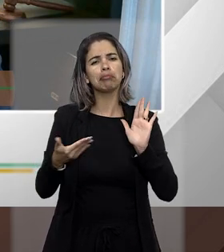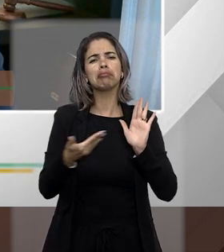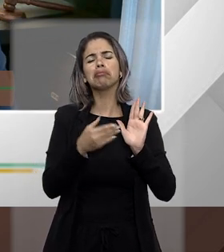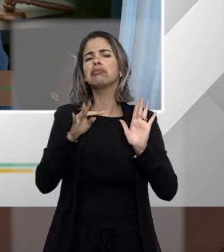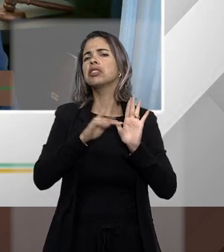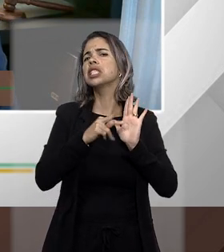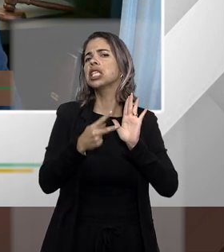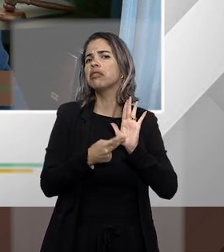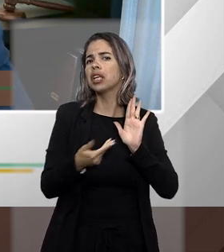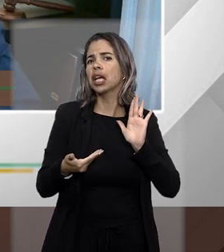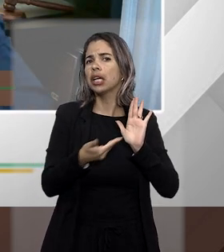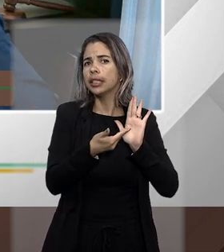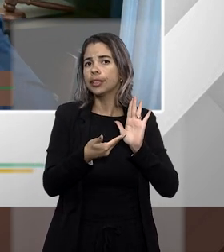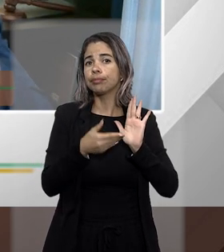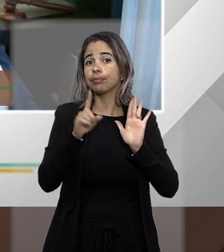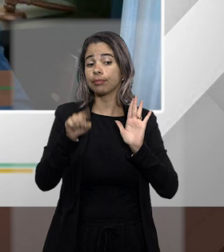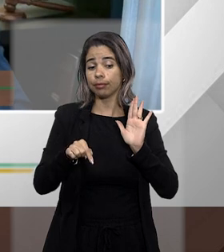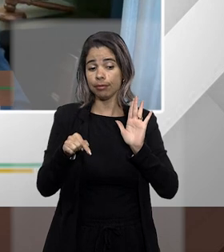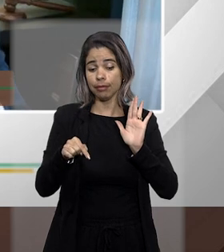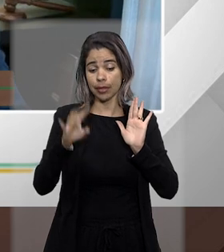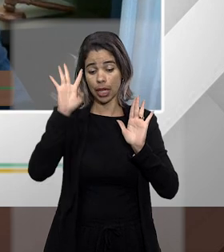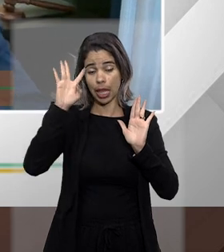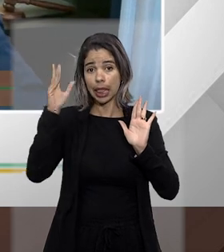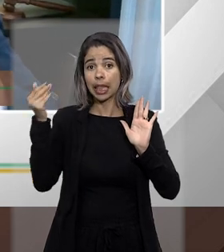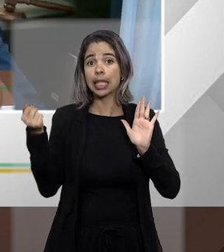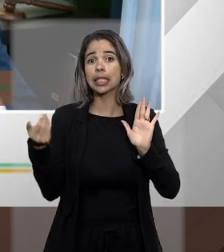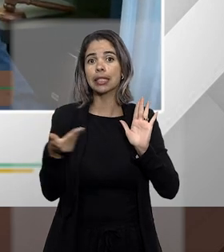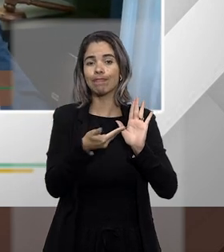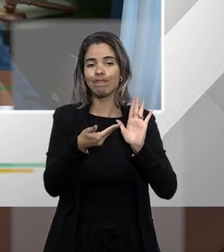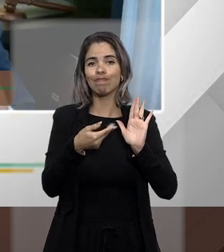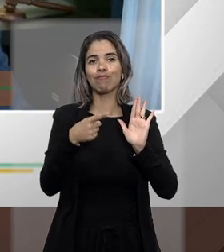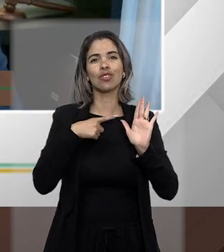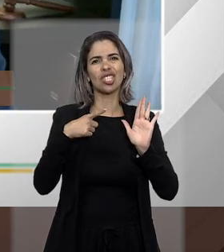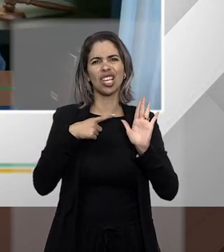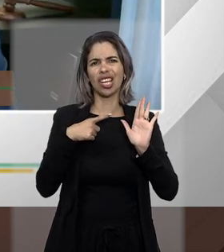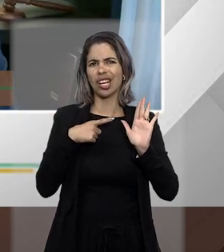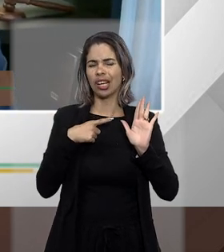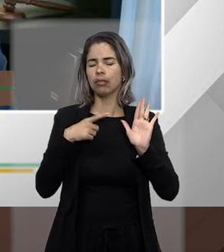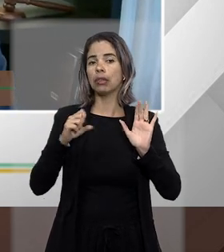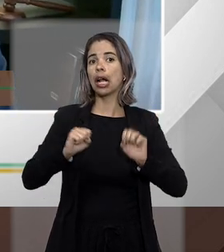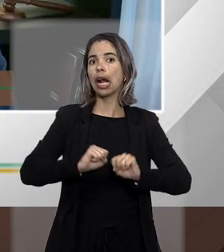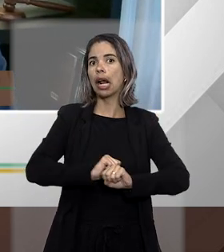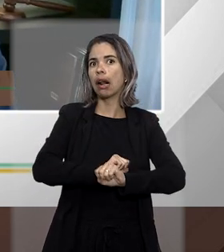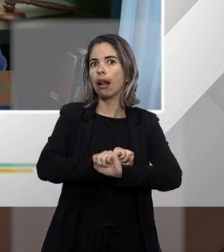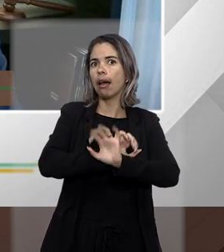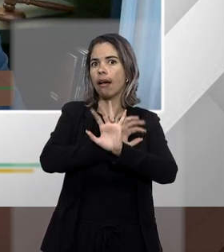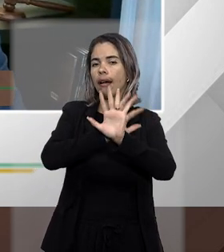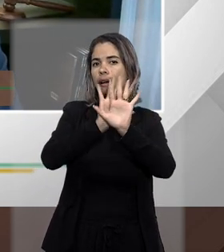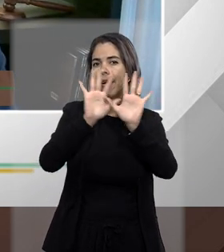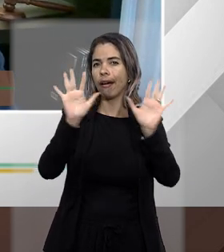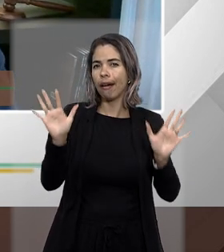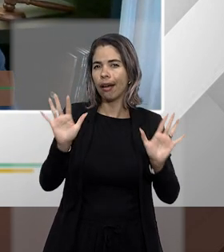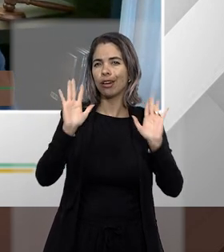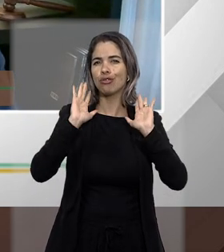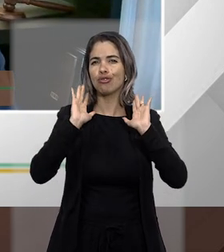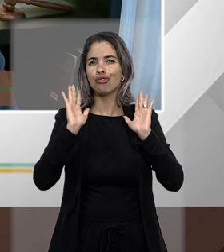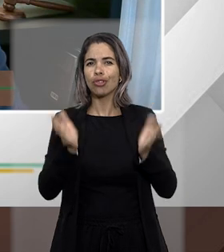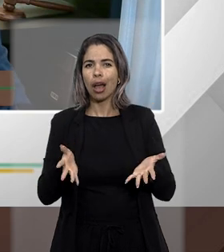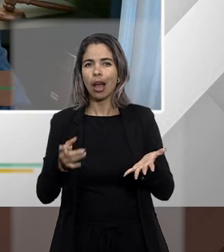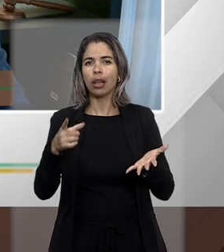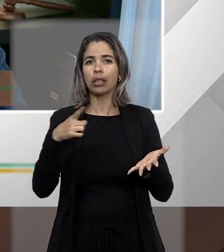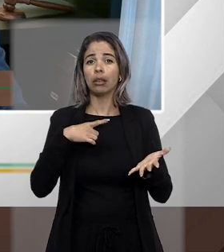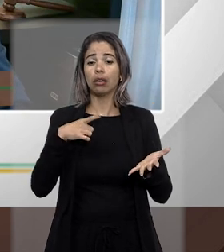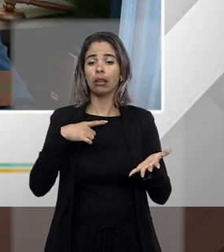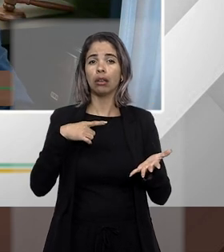decisão está muito clara muito manifesta que ela é ilegal que